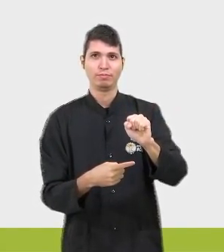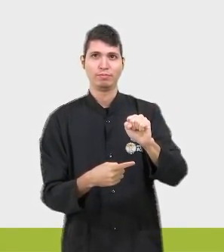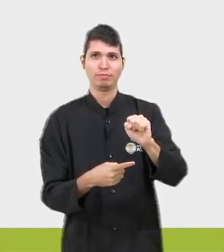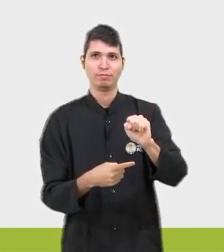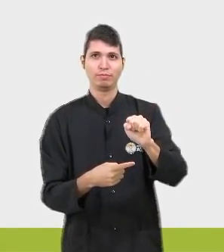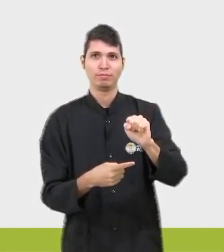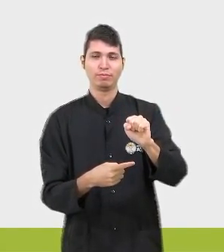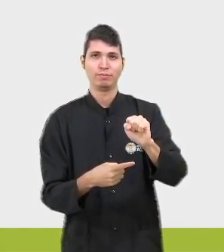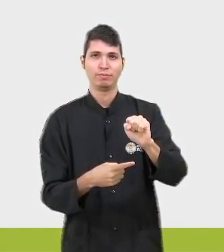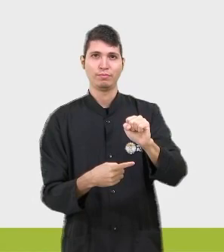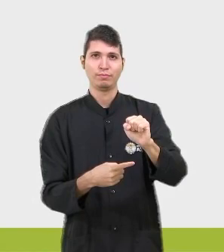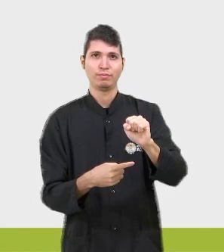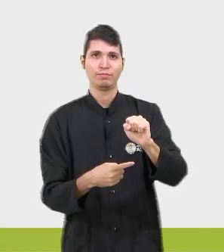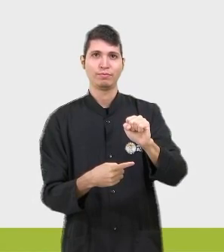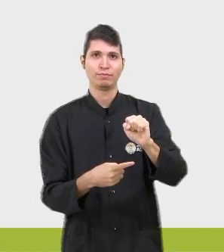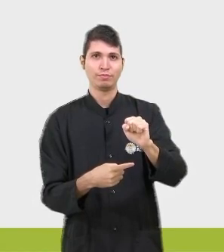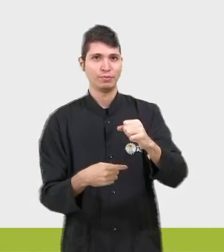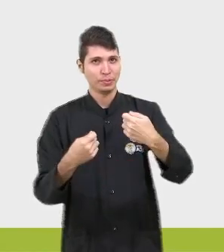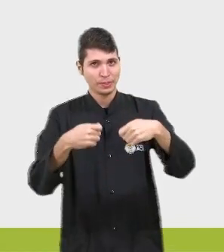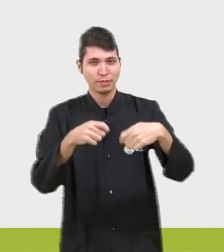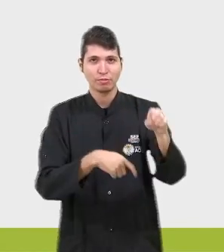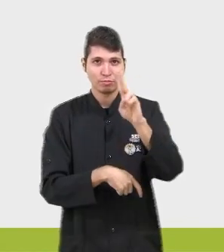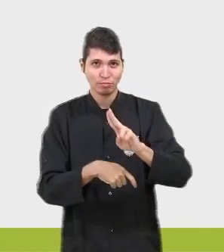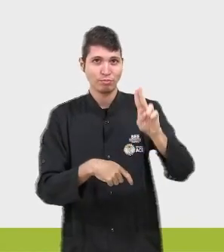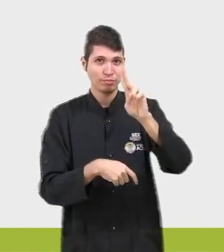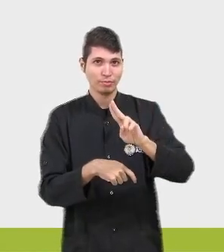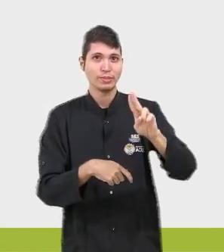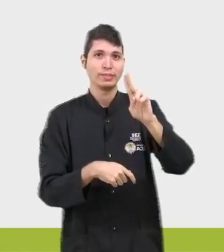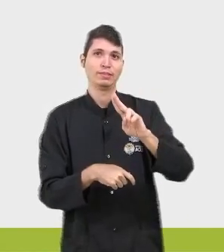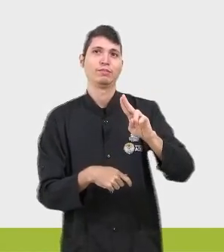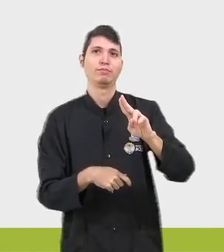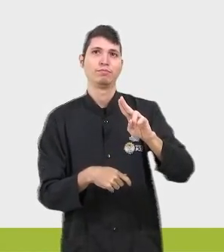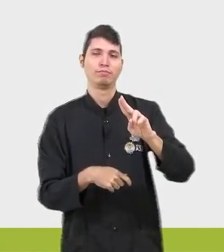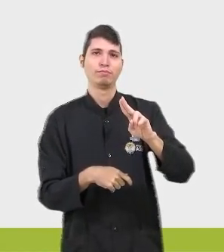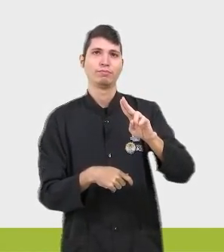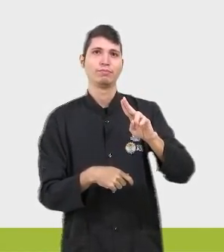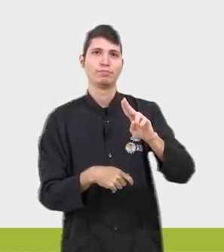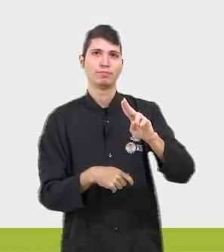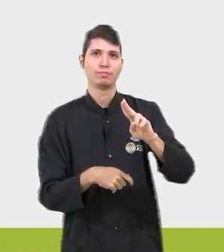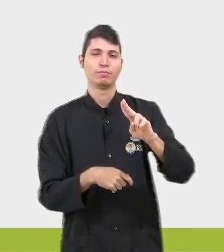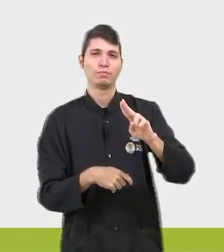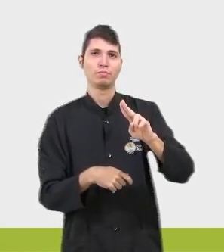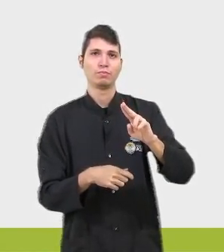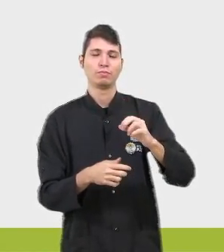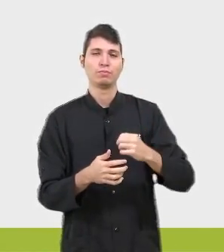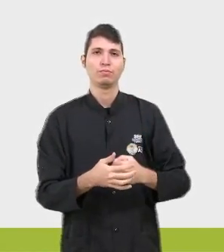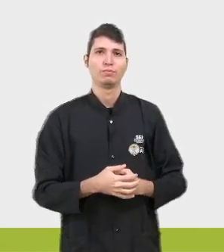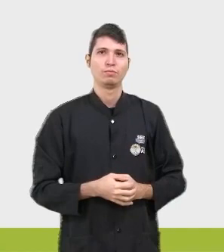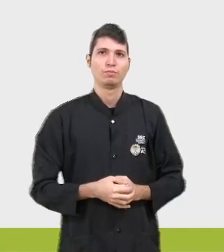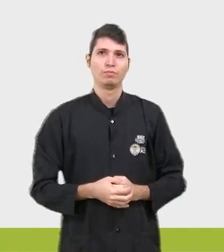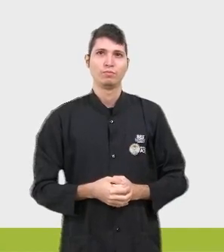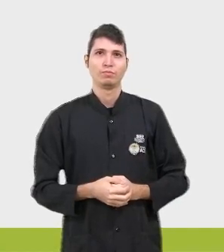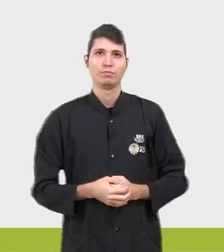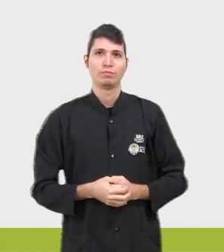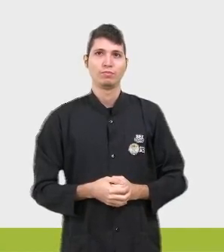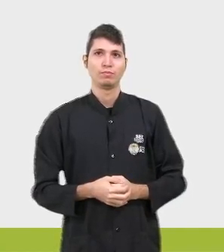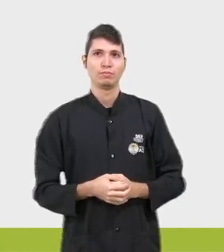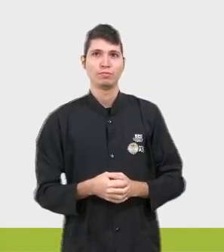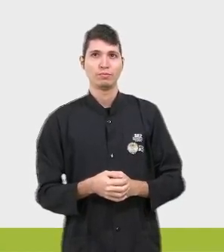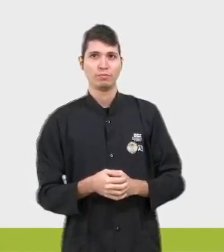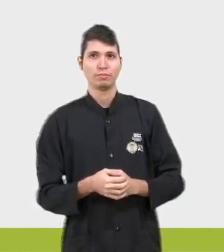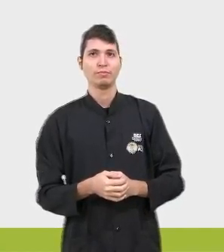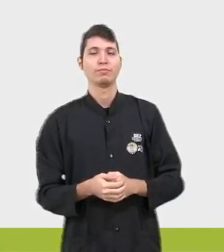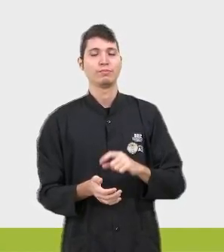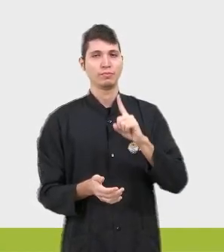não é, não tem como você sair desse problema só com a ideia de duas incógnitas. Você precisa isolar uma delas. Lembrando que o perímetro é a soma dos